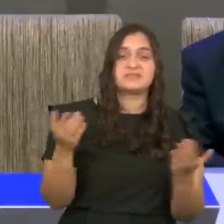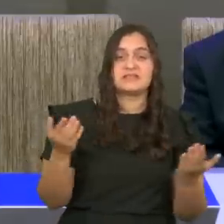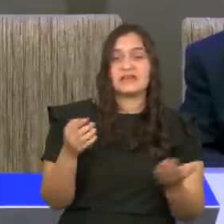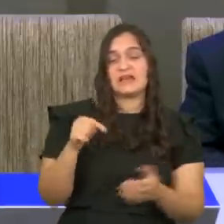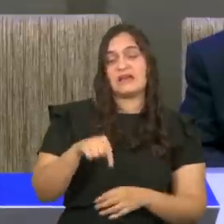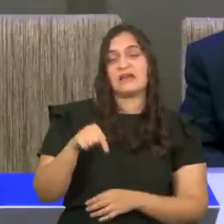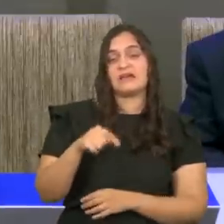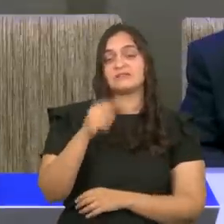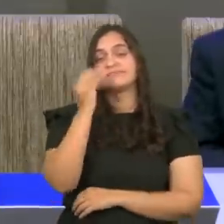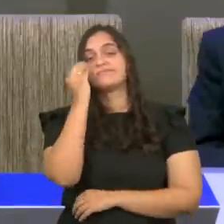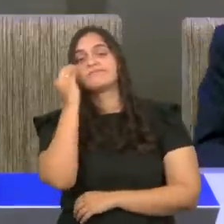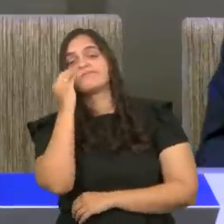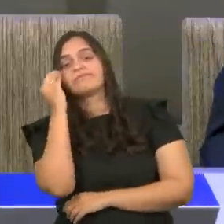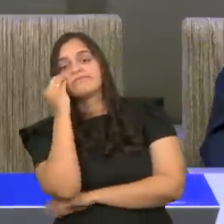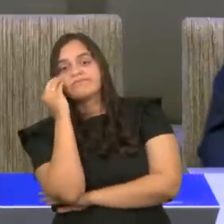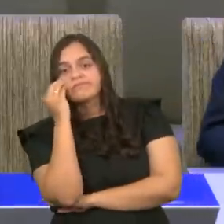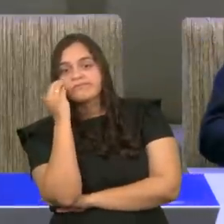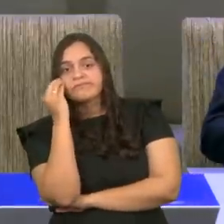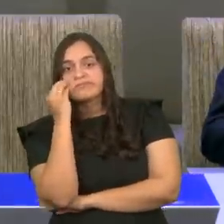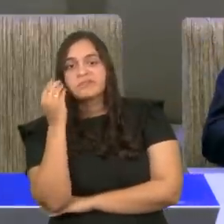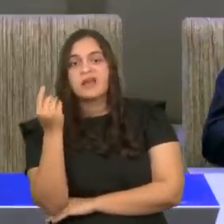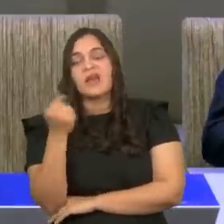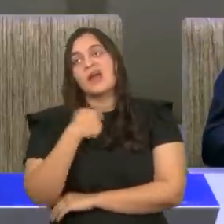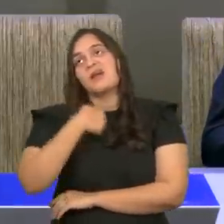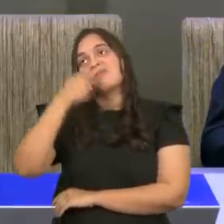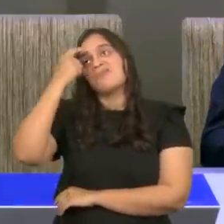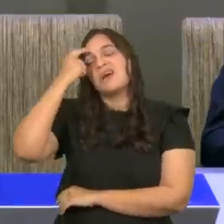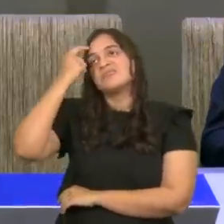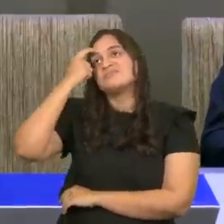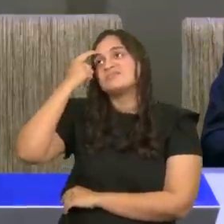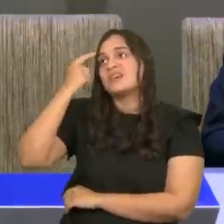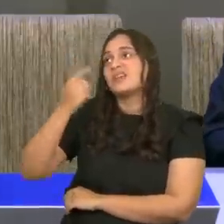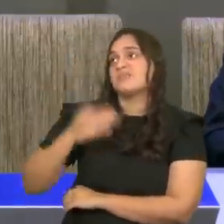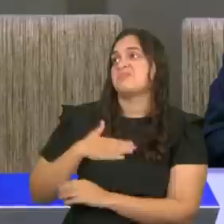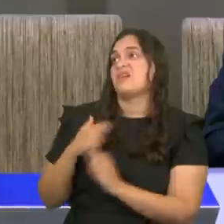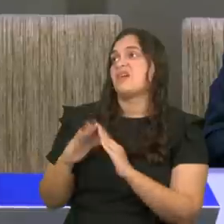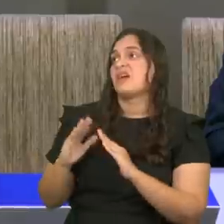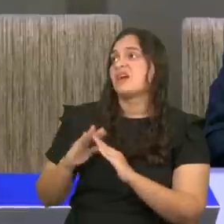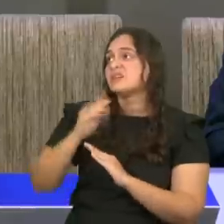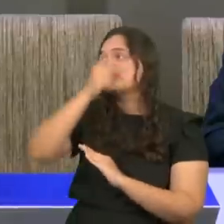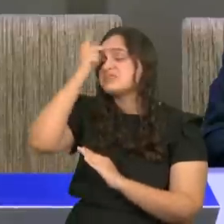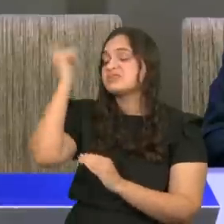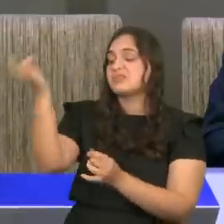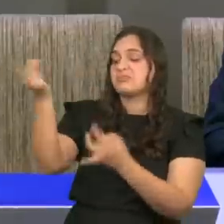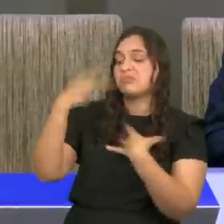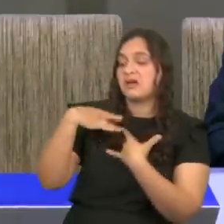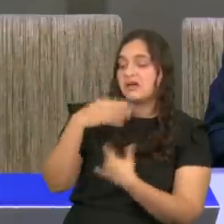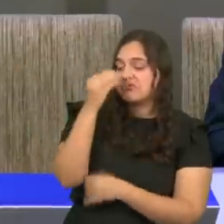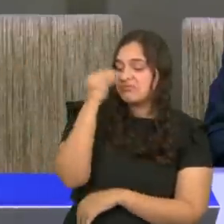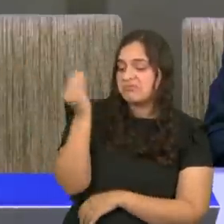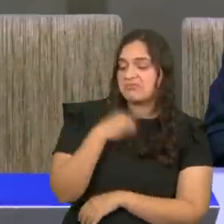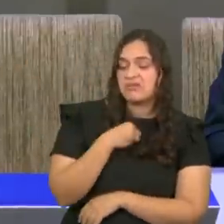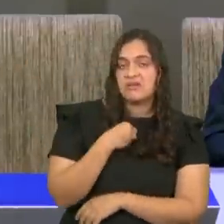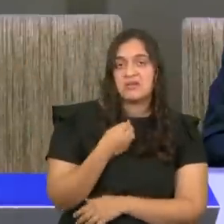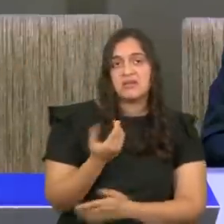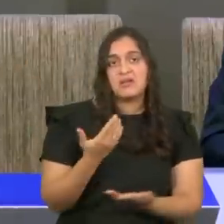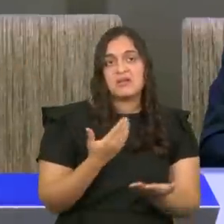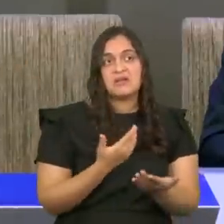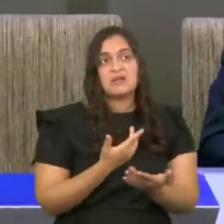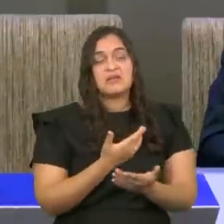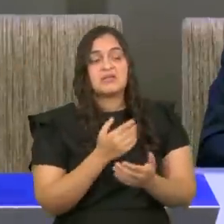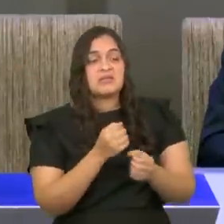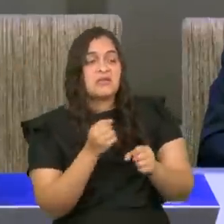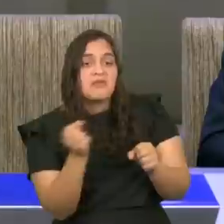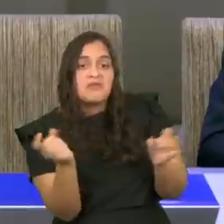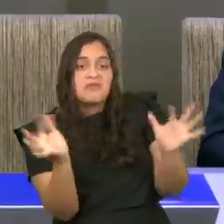dizendo, irmão, lá em casa, ninguém me dá valor. A minha família, passamos o ano, ninguém foi lá na minha porta, e bateu, e disse,